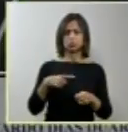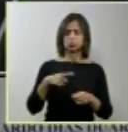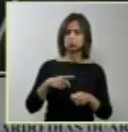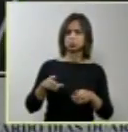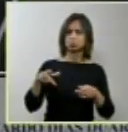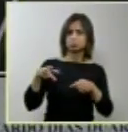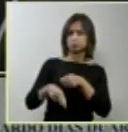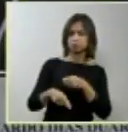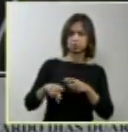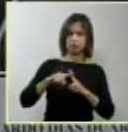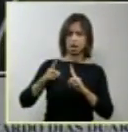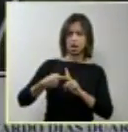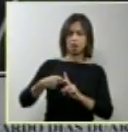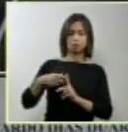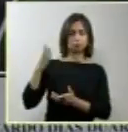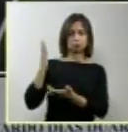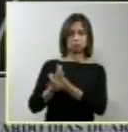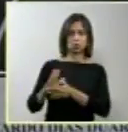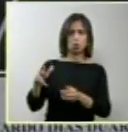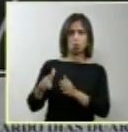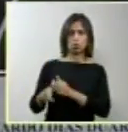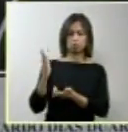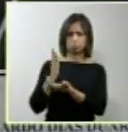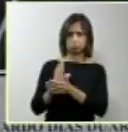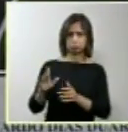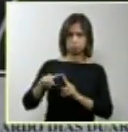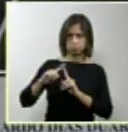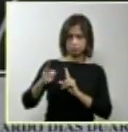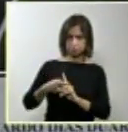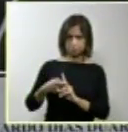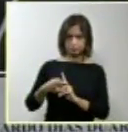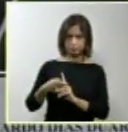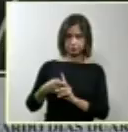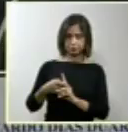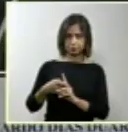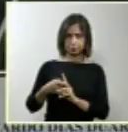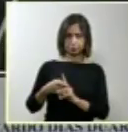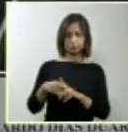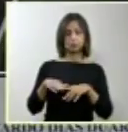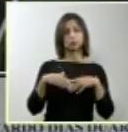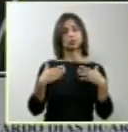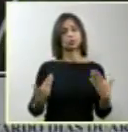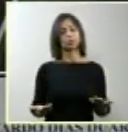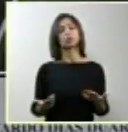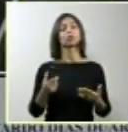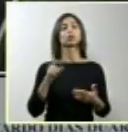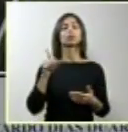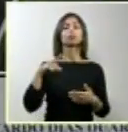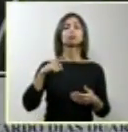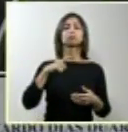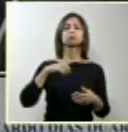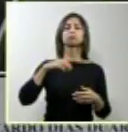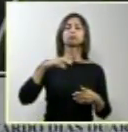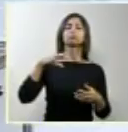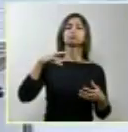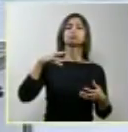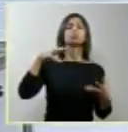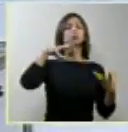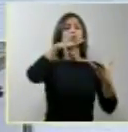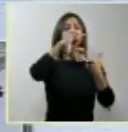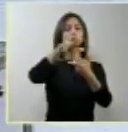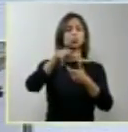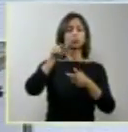em casos de anencefalia. Ou seja, o mundo desenvolvido tem, por